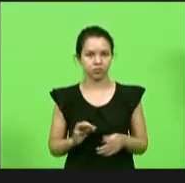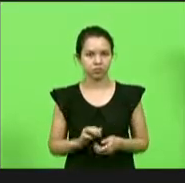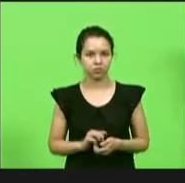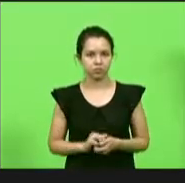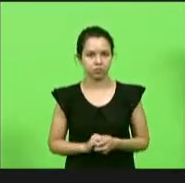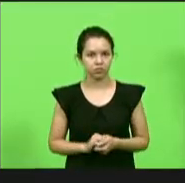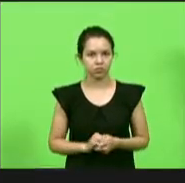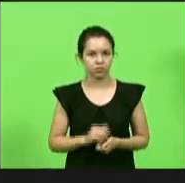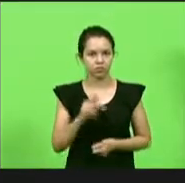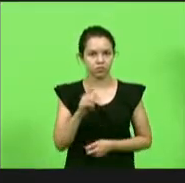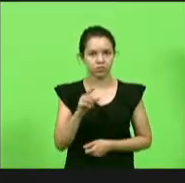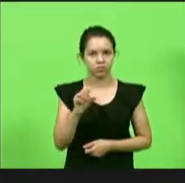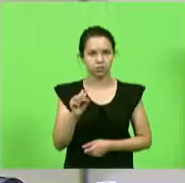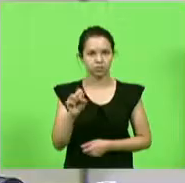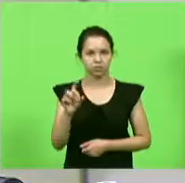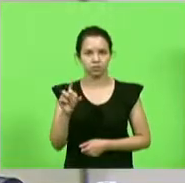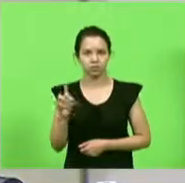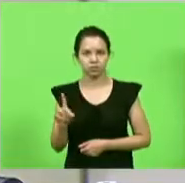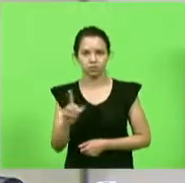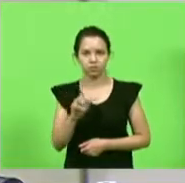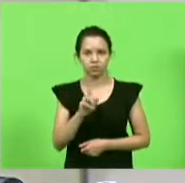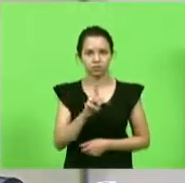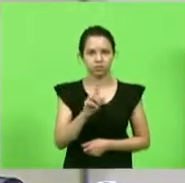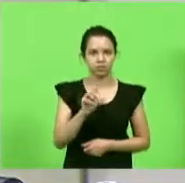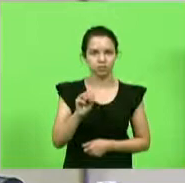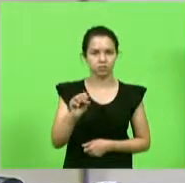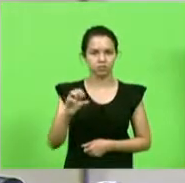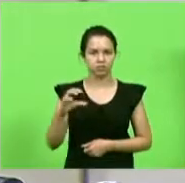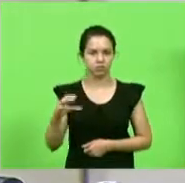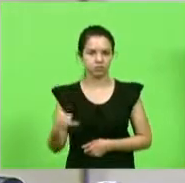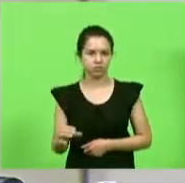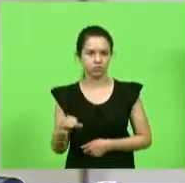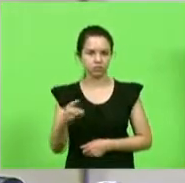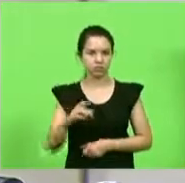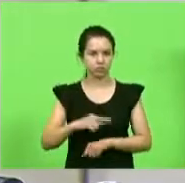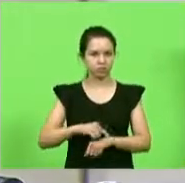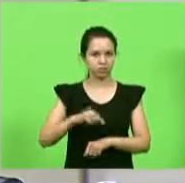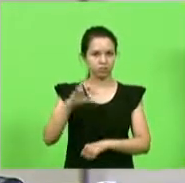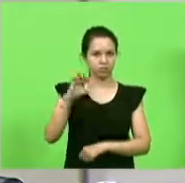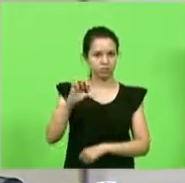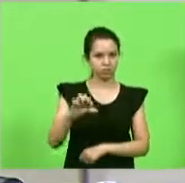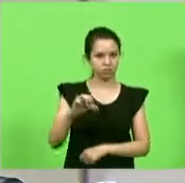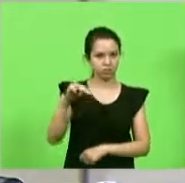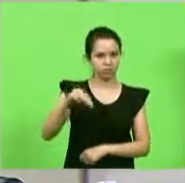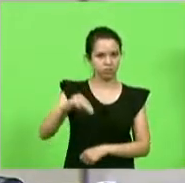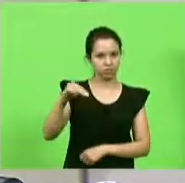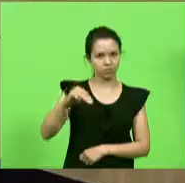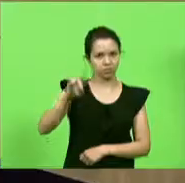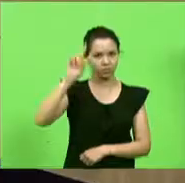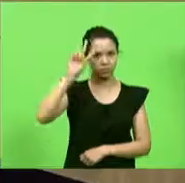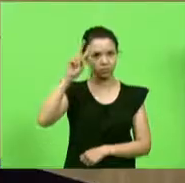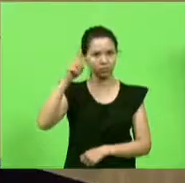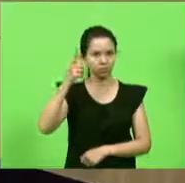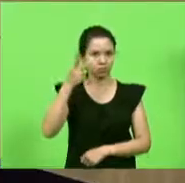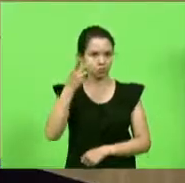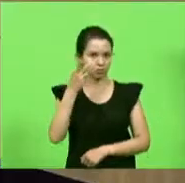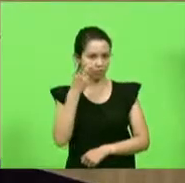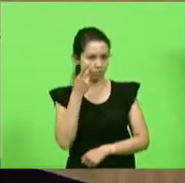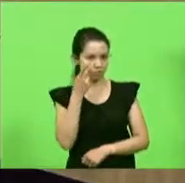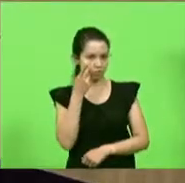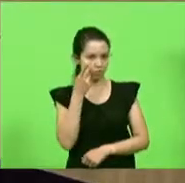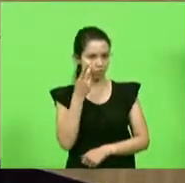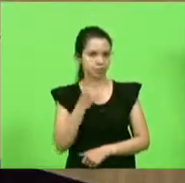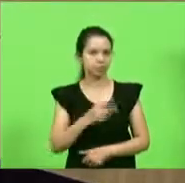bloco PSD PSC por 9 minutos Milton Hobbes por favor